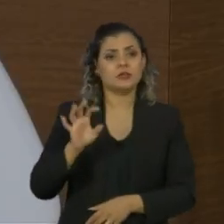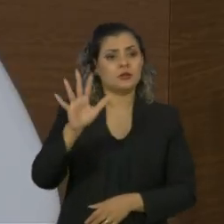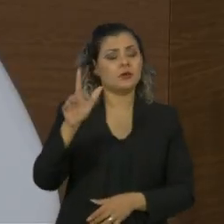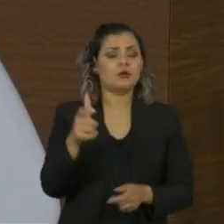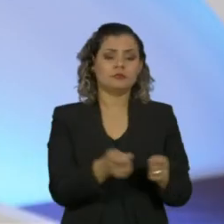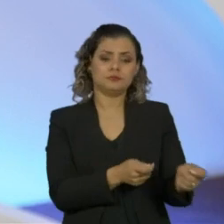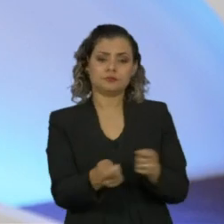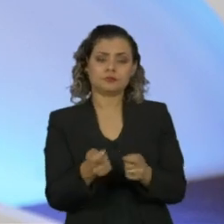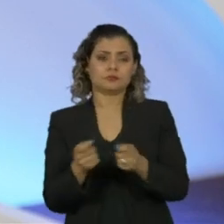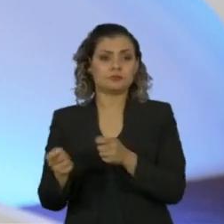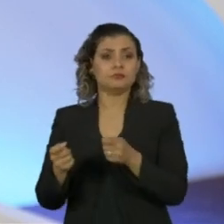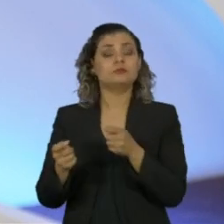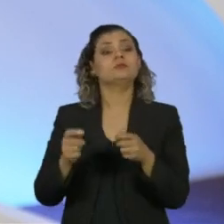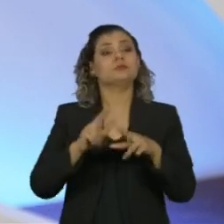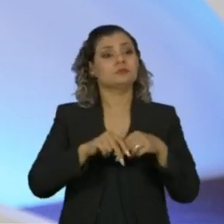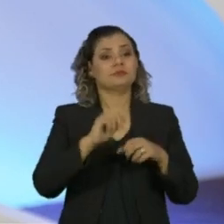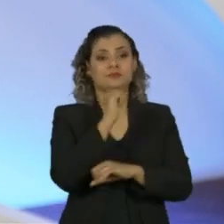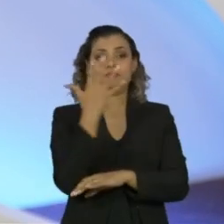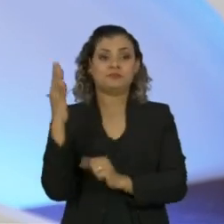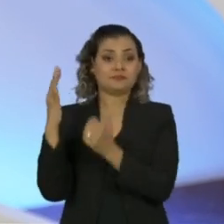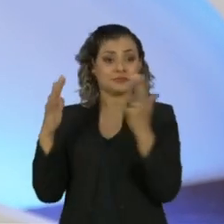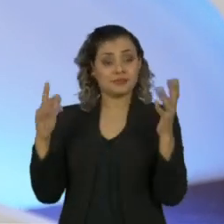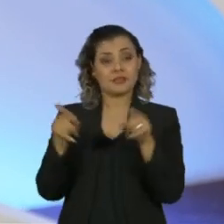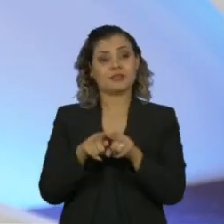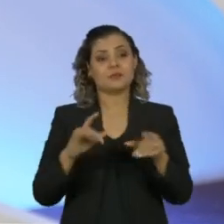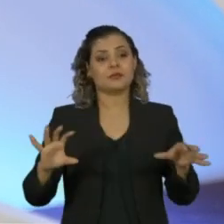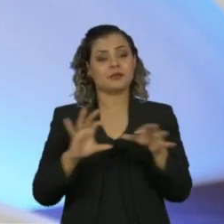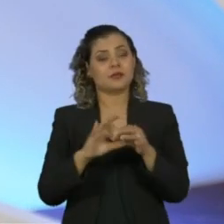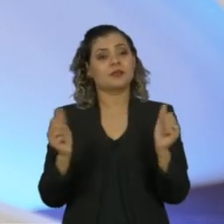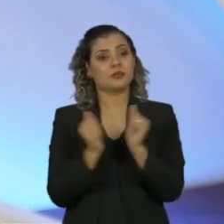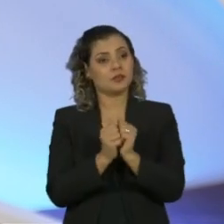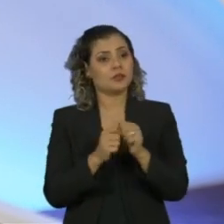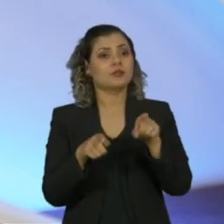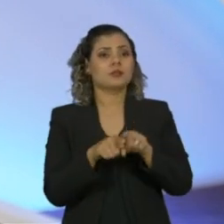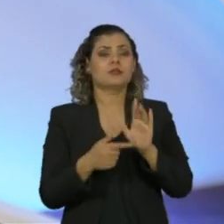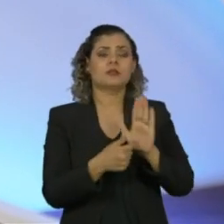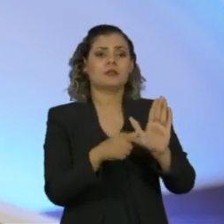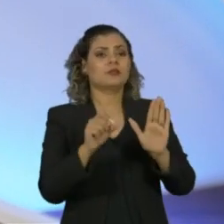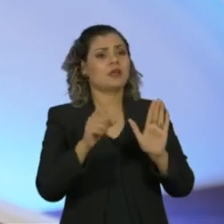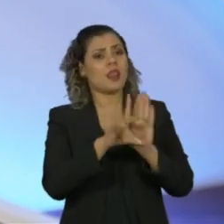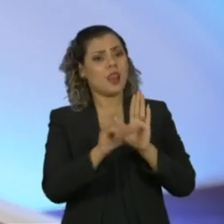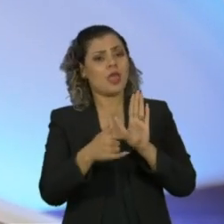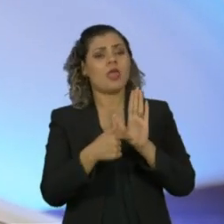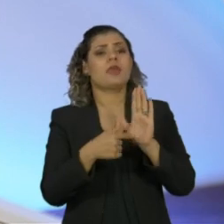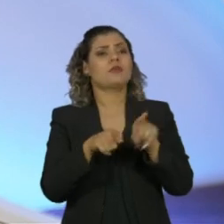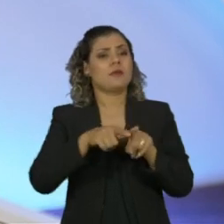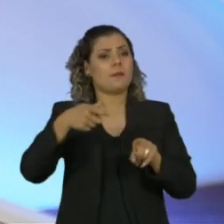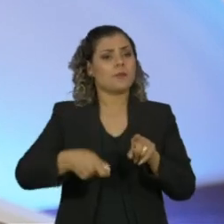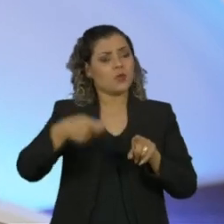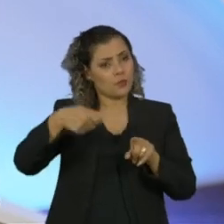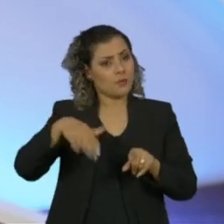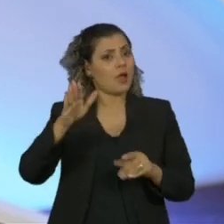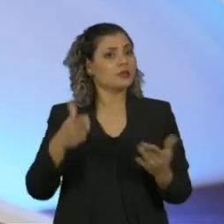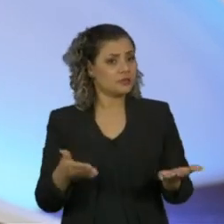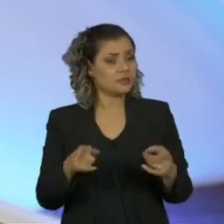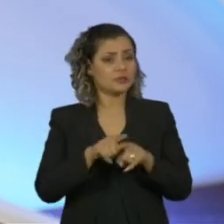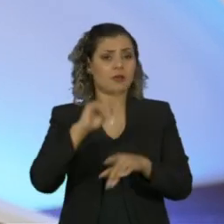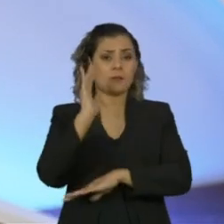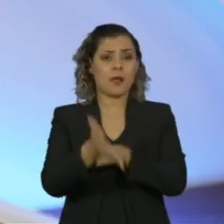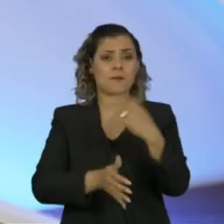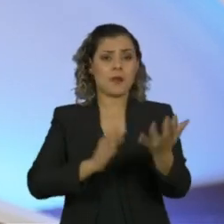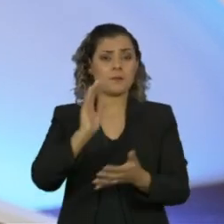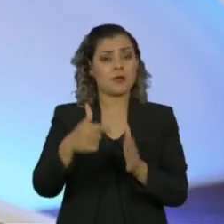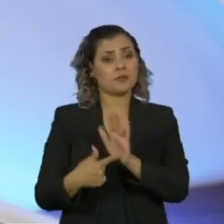combate às queimadas, se vai trabalhar integrado junto ao parlamento para que a gente prove leis mais duras, aqueles que desmatam